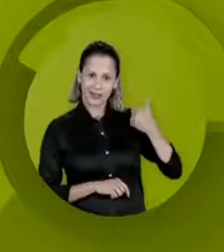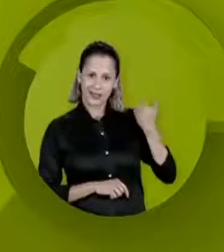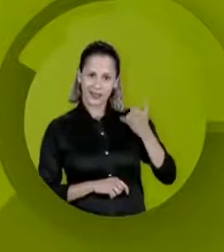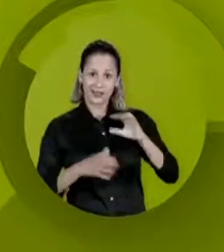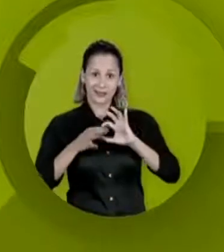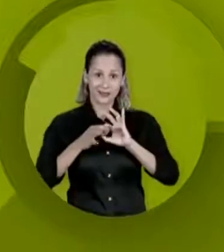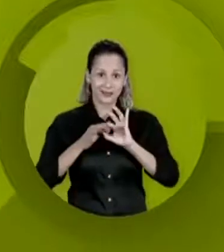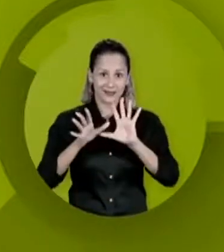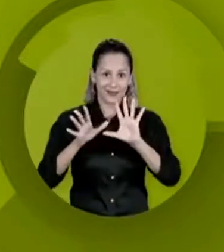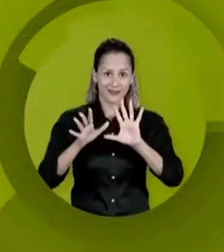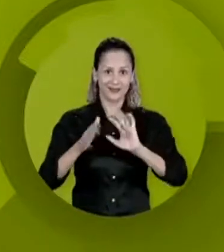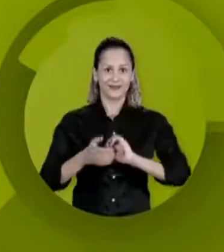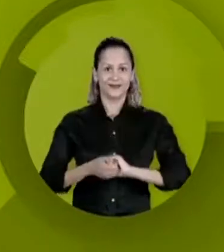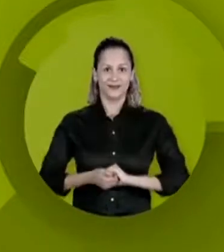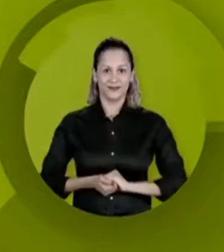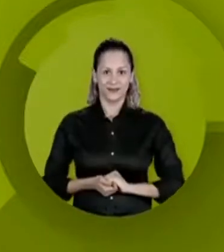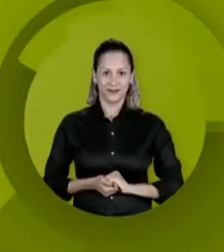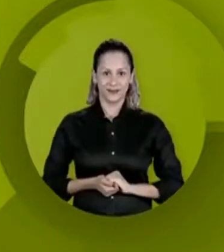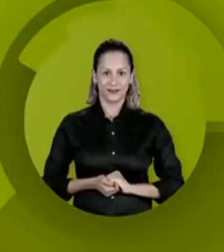Todos os públicos.